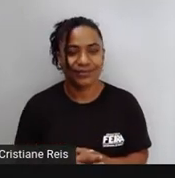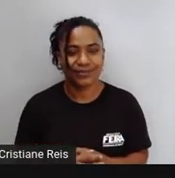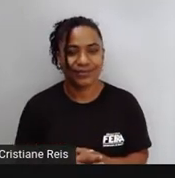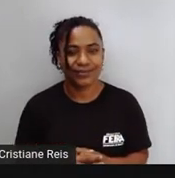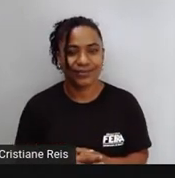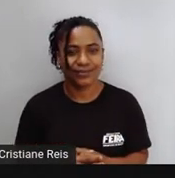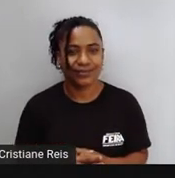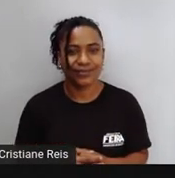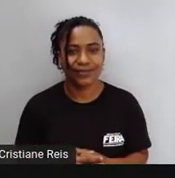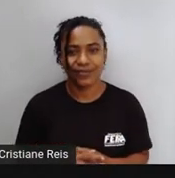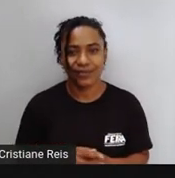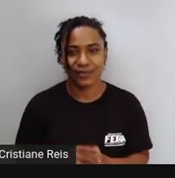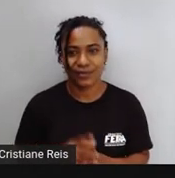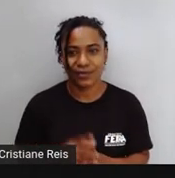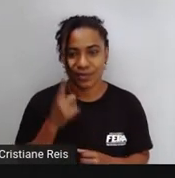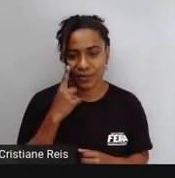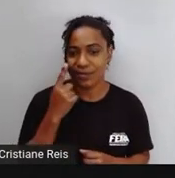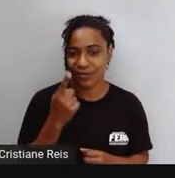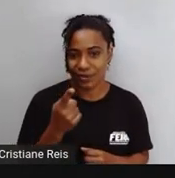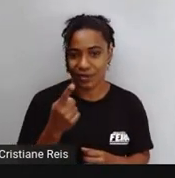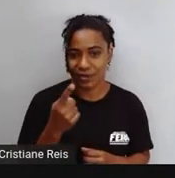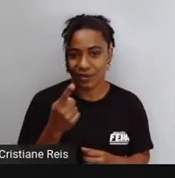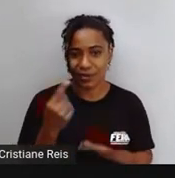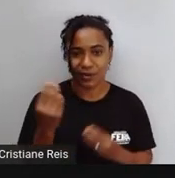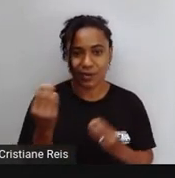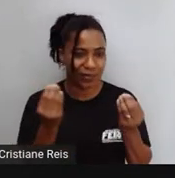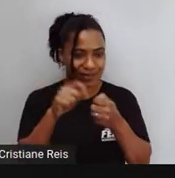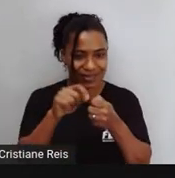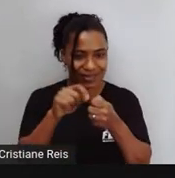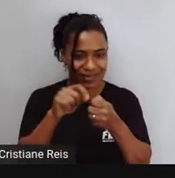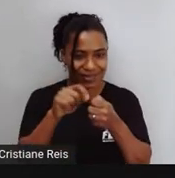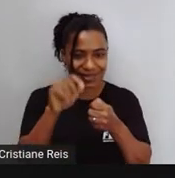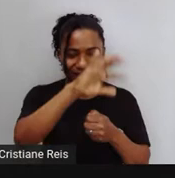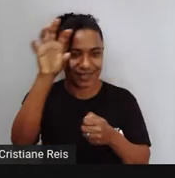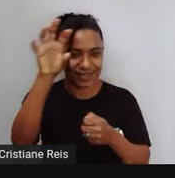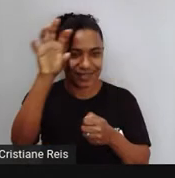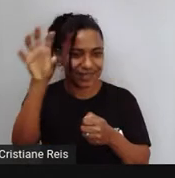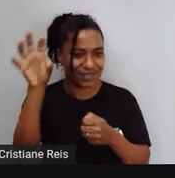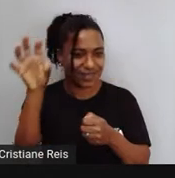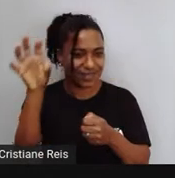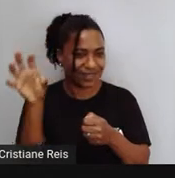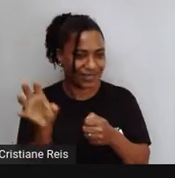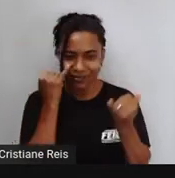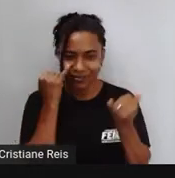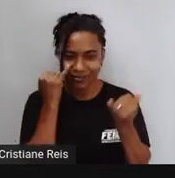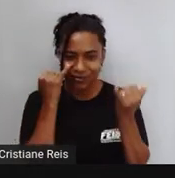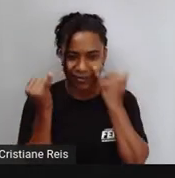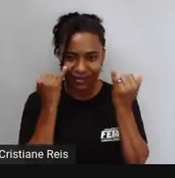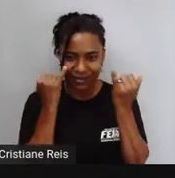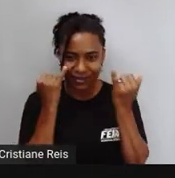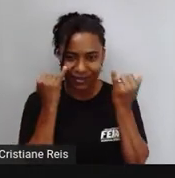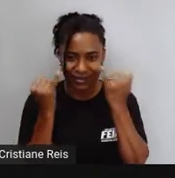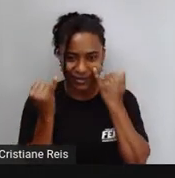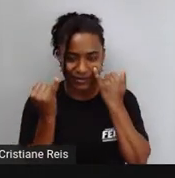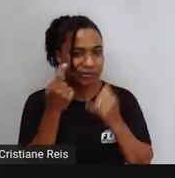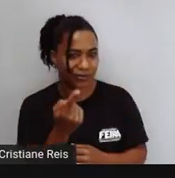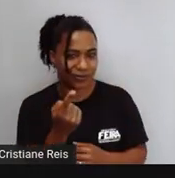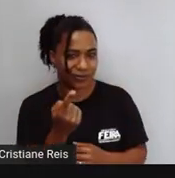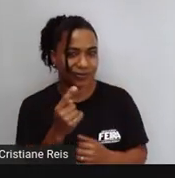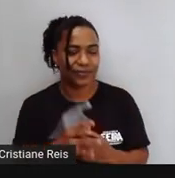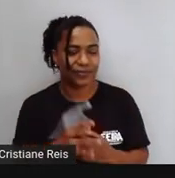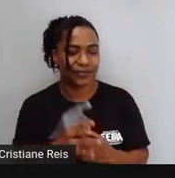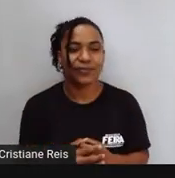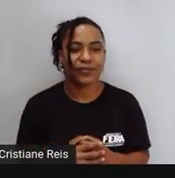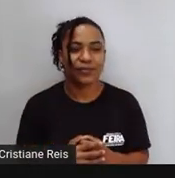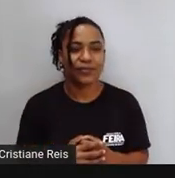O uso do gerúndio no infográfico Que nós acabamos de conhecer Vejam que todas as